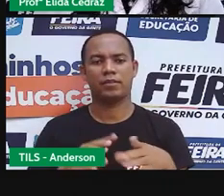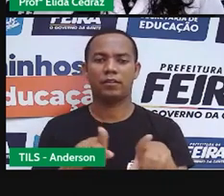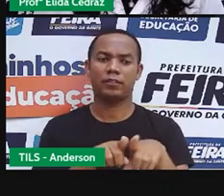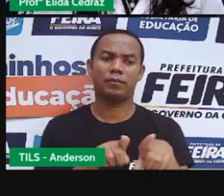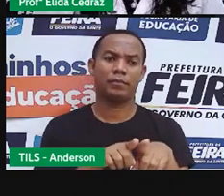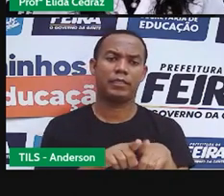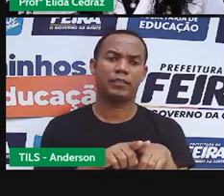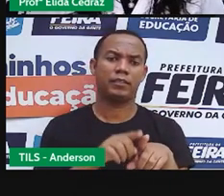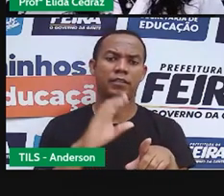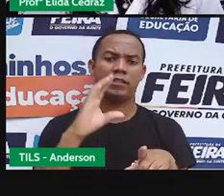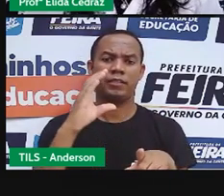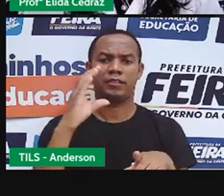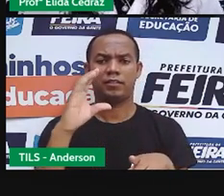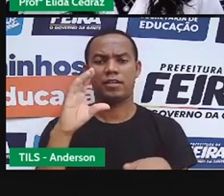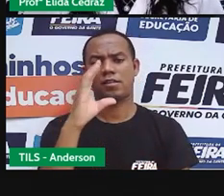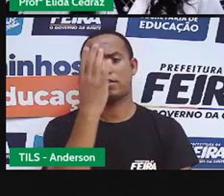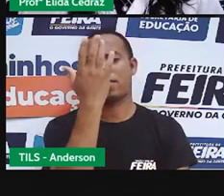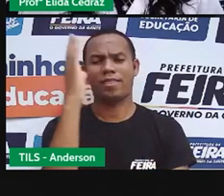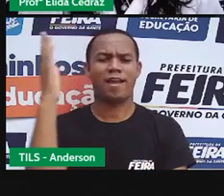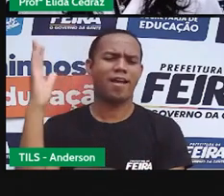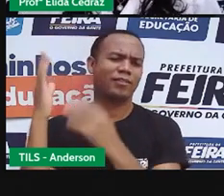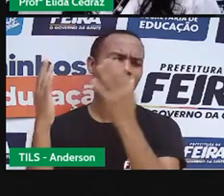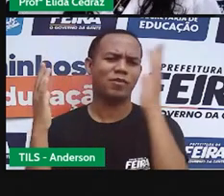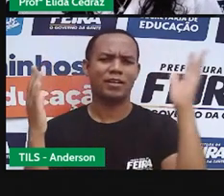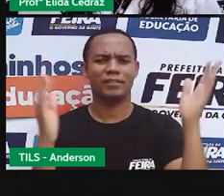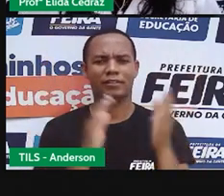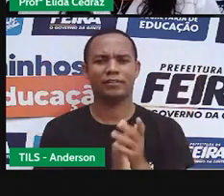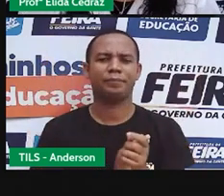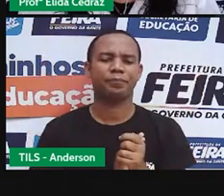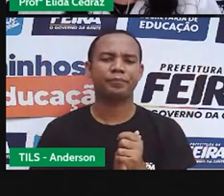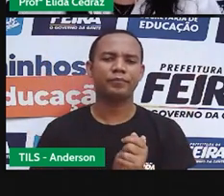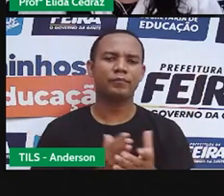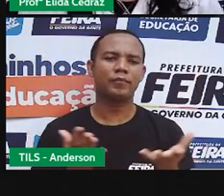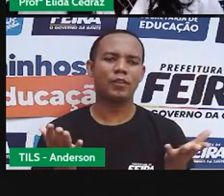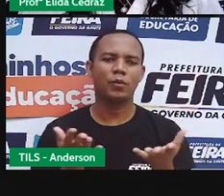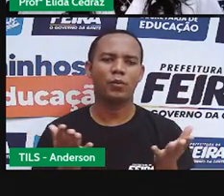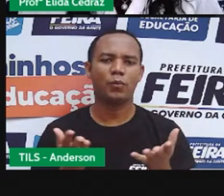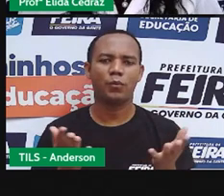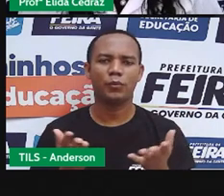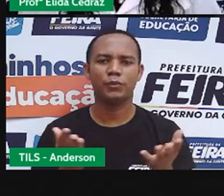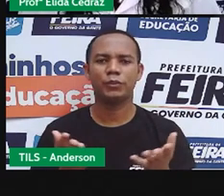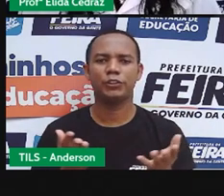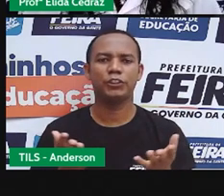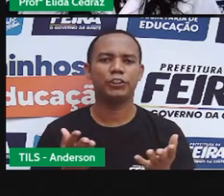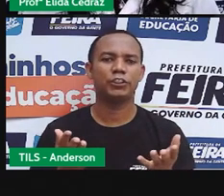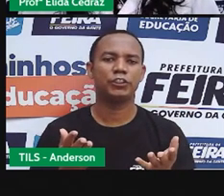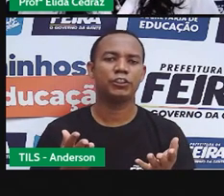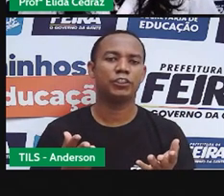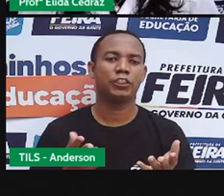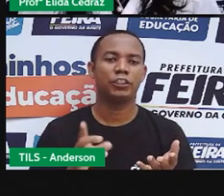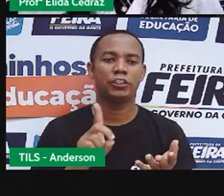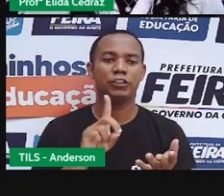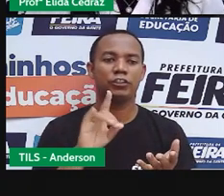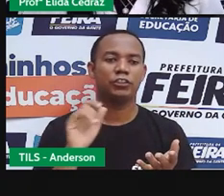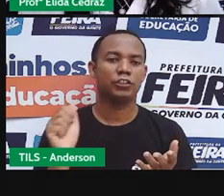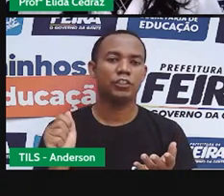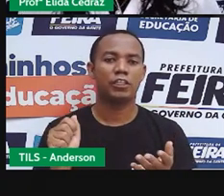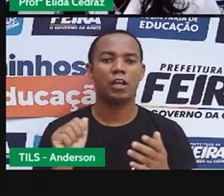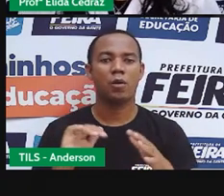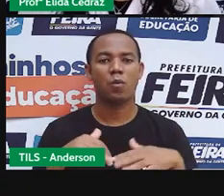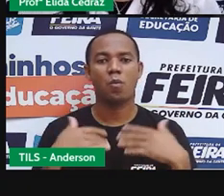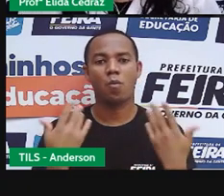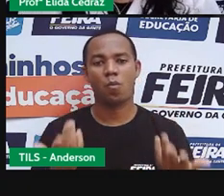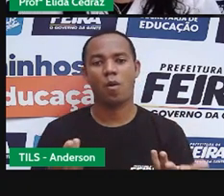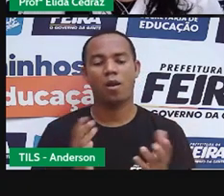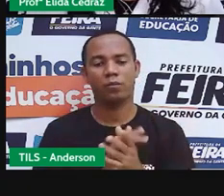vivos. Como vocês já sabem, o calendário faz parte do nosso dia a dia, e nós